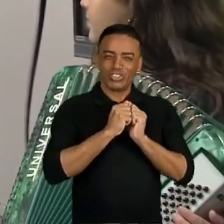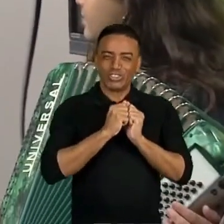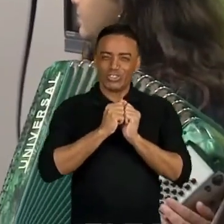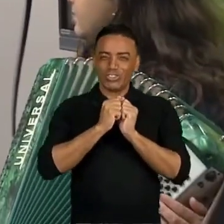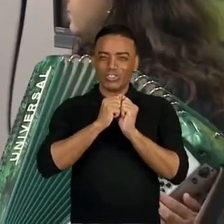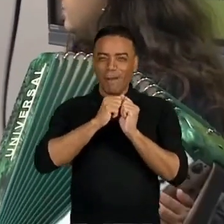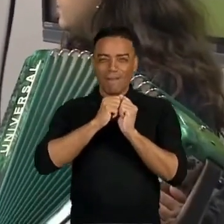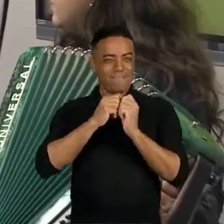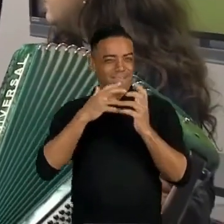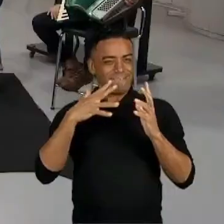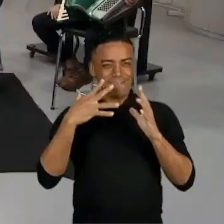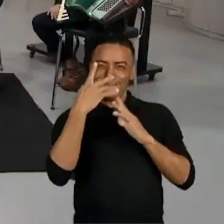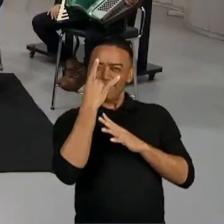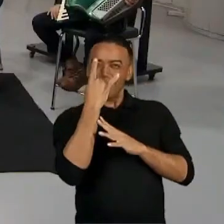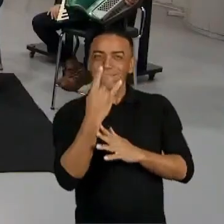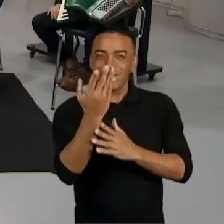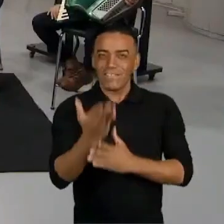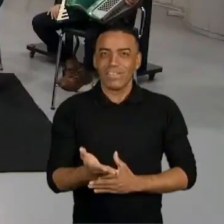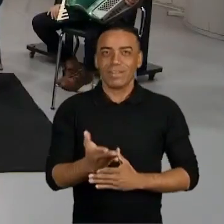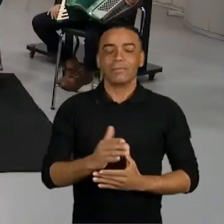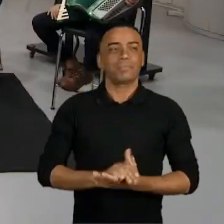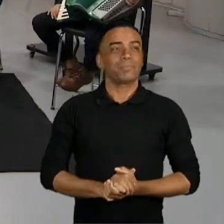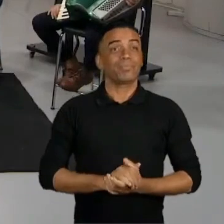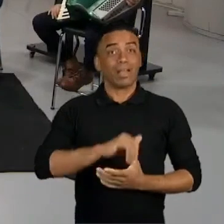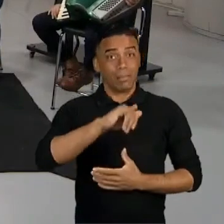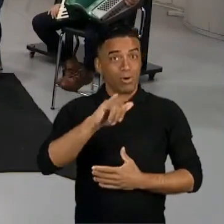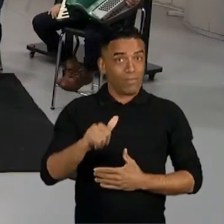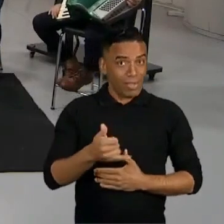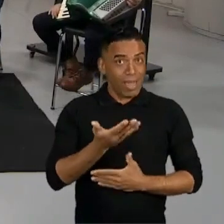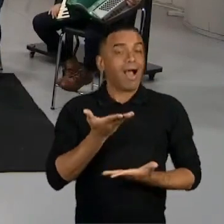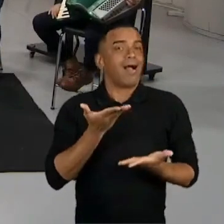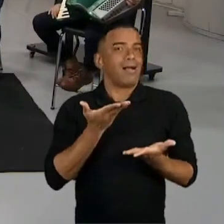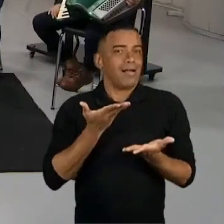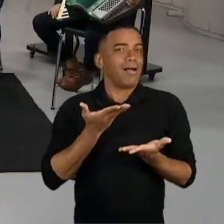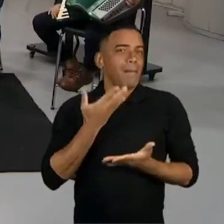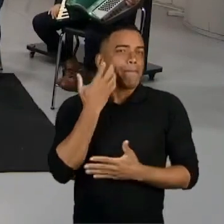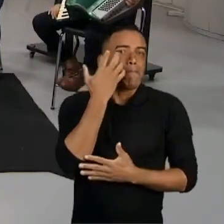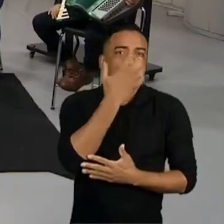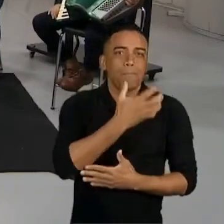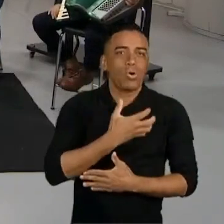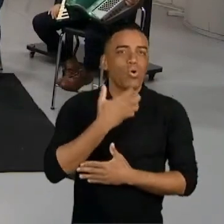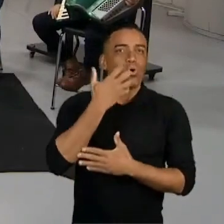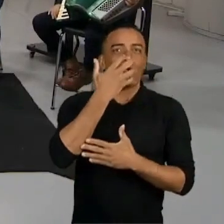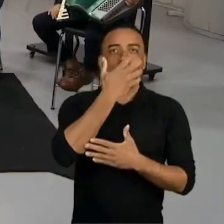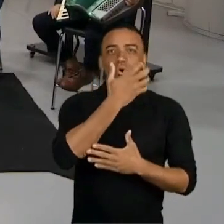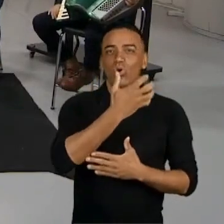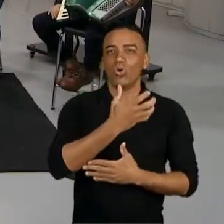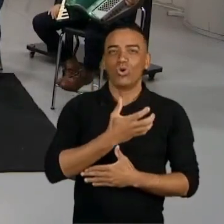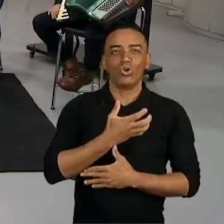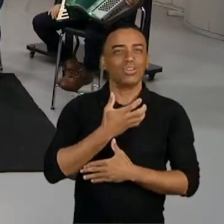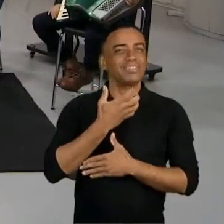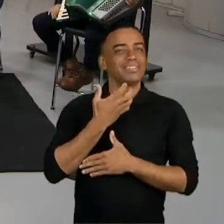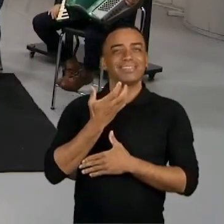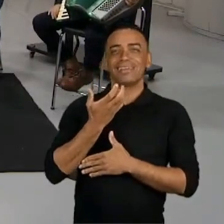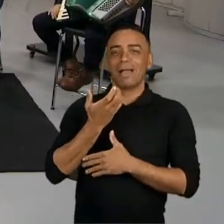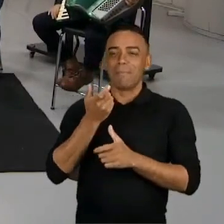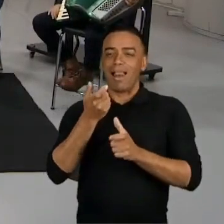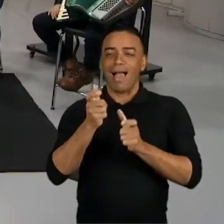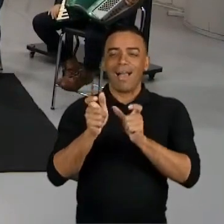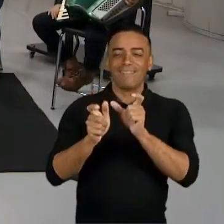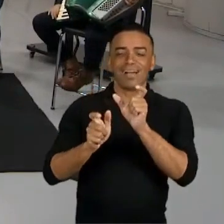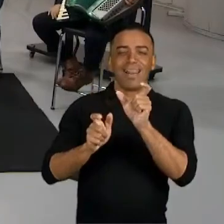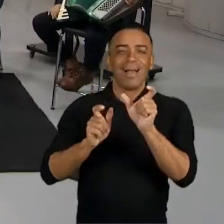Vou aproveitar o fundo musical, continue por favor, que agora as minhas palavras vão ficar mais doces ainda,